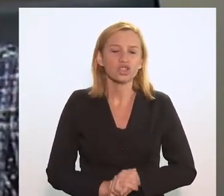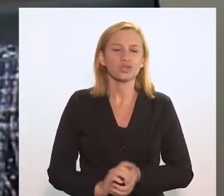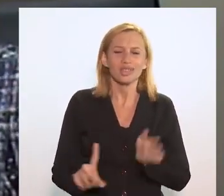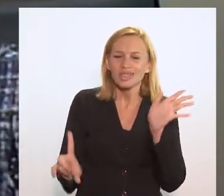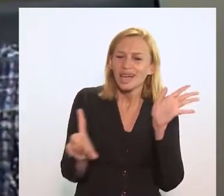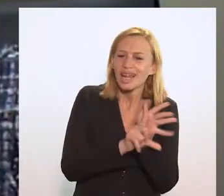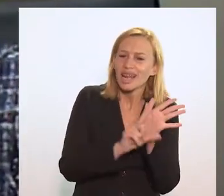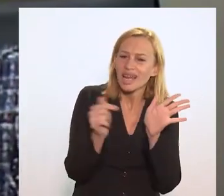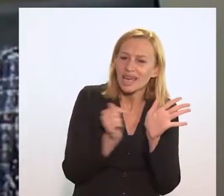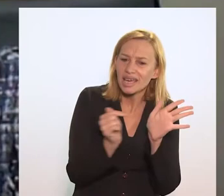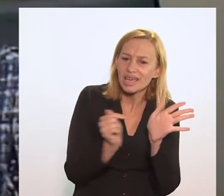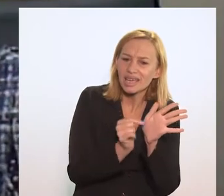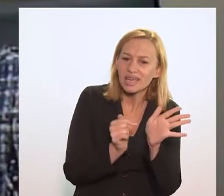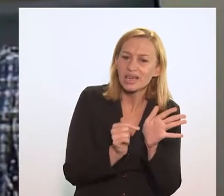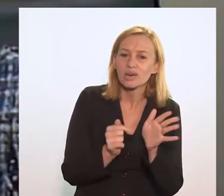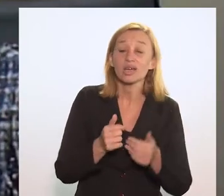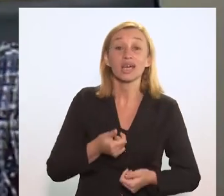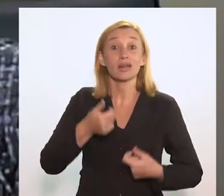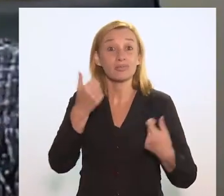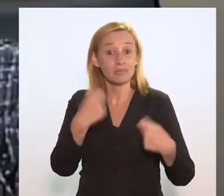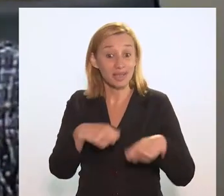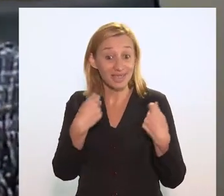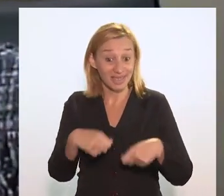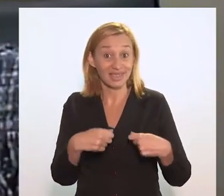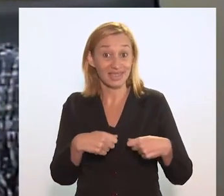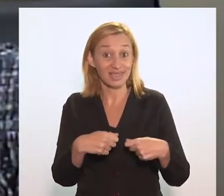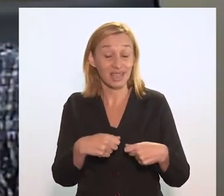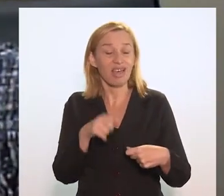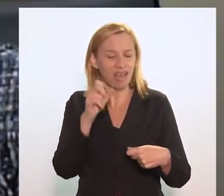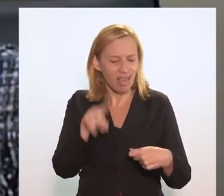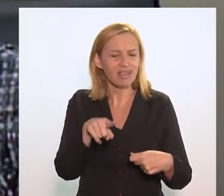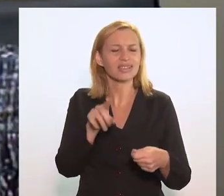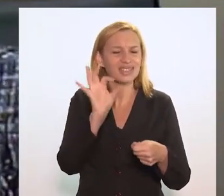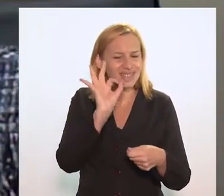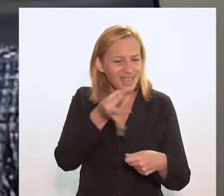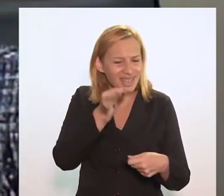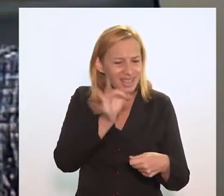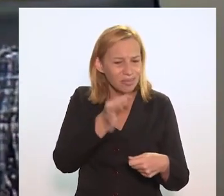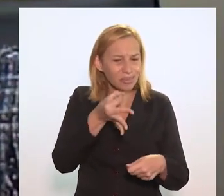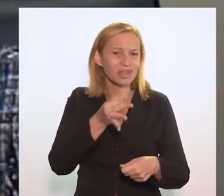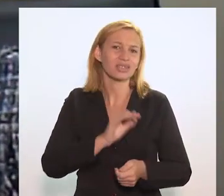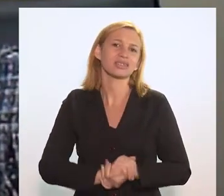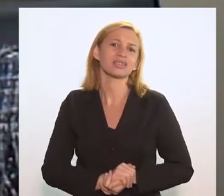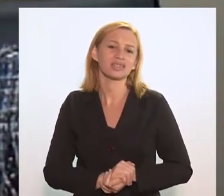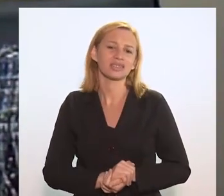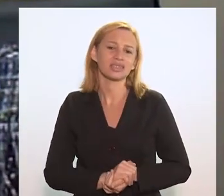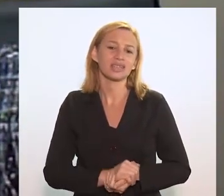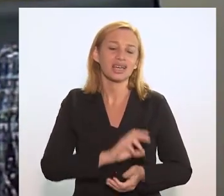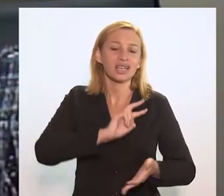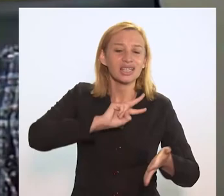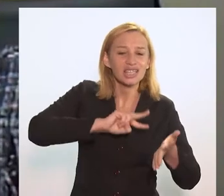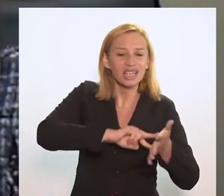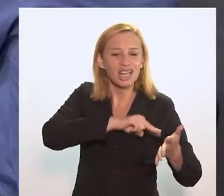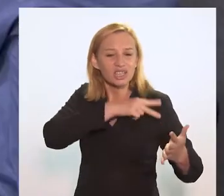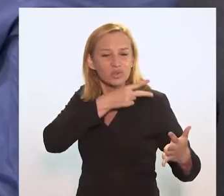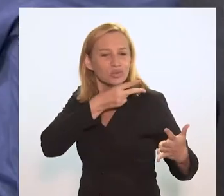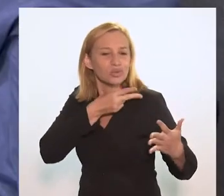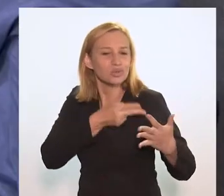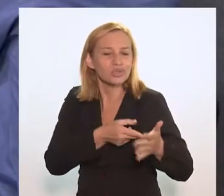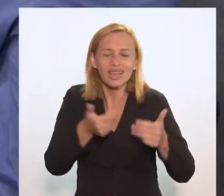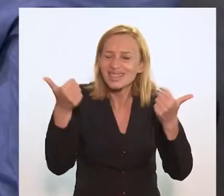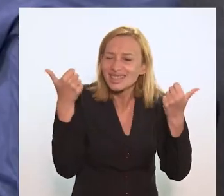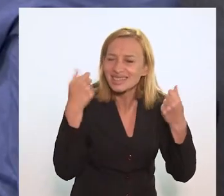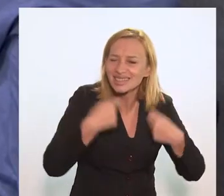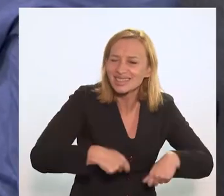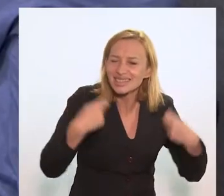acho que essa lei, o que ela pretendeu e pretende é exatamente traduzir